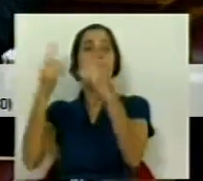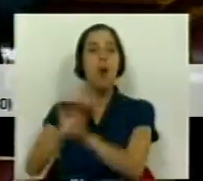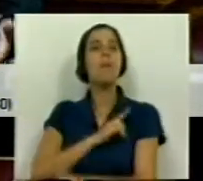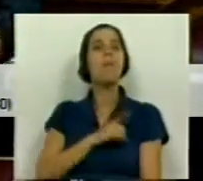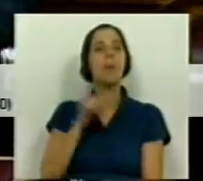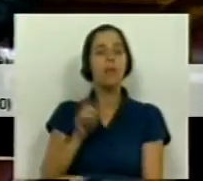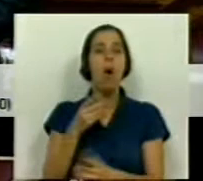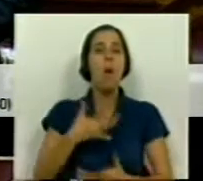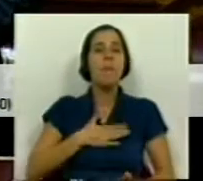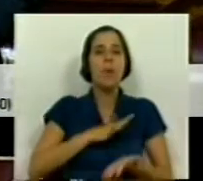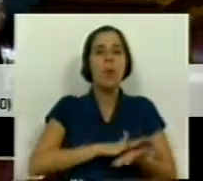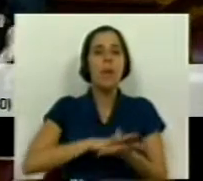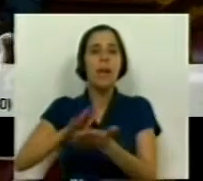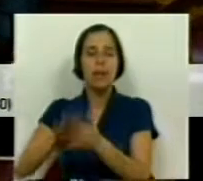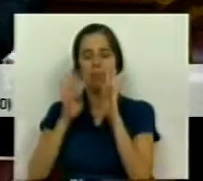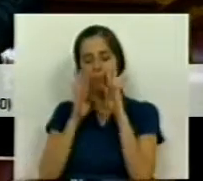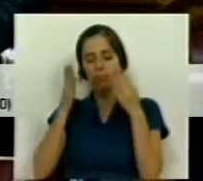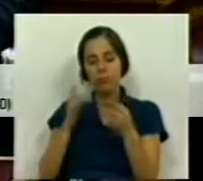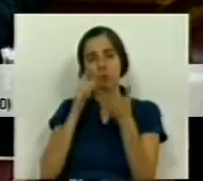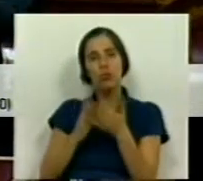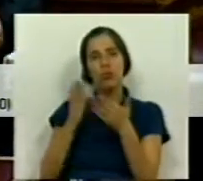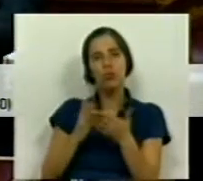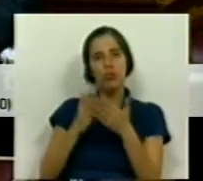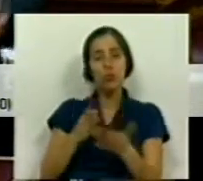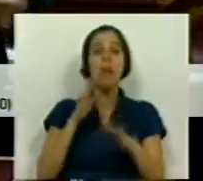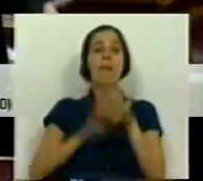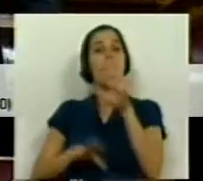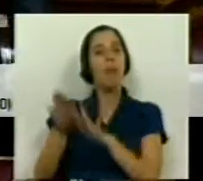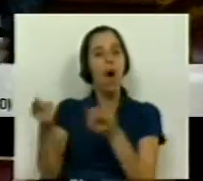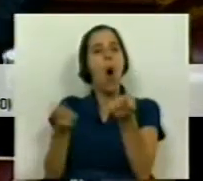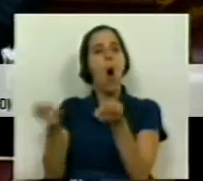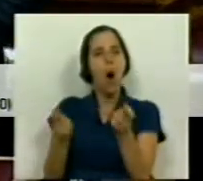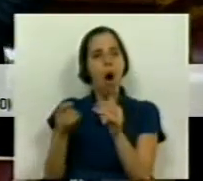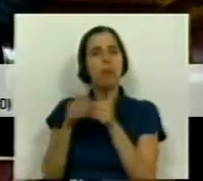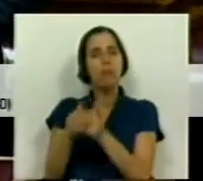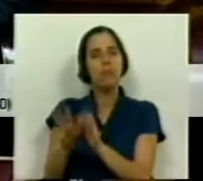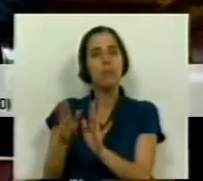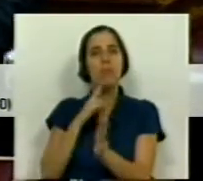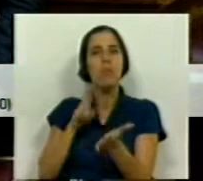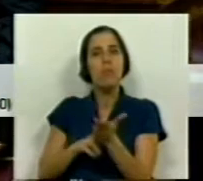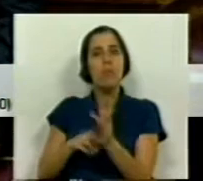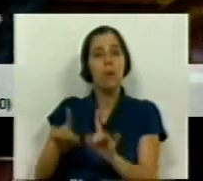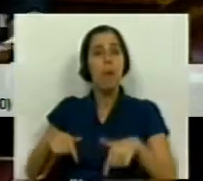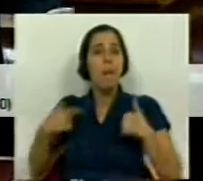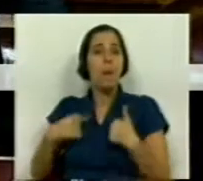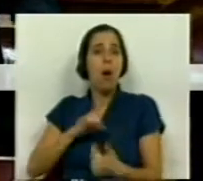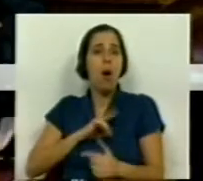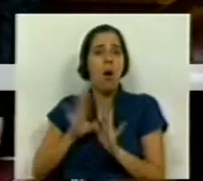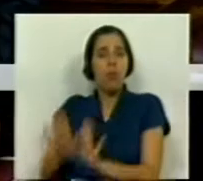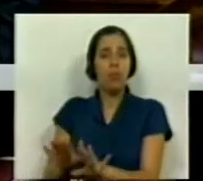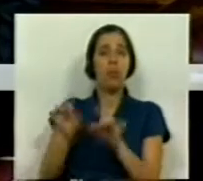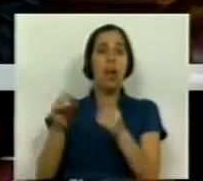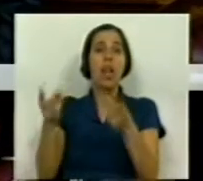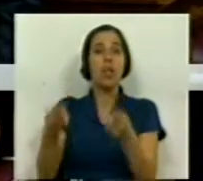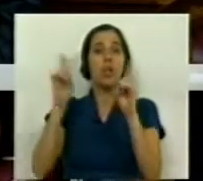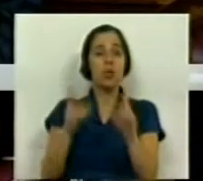ou colecionistas que se dedicam a esse estudo, o realizam e o organizam por motivos próprios, ainda que essa